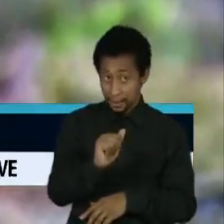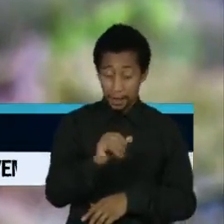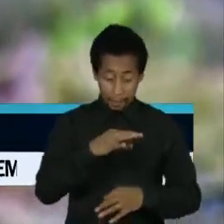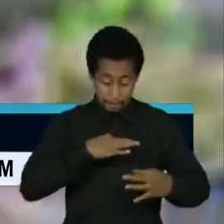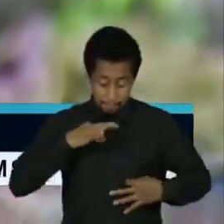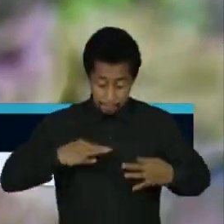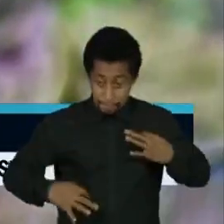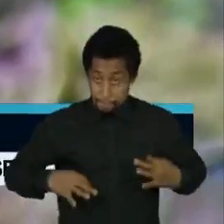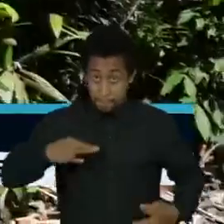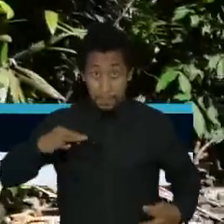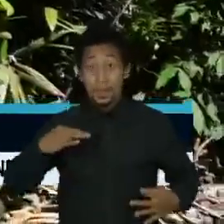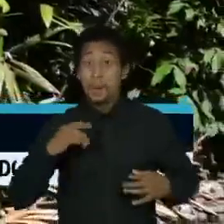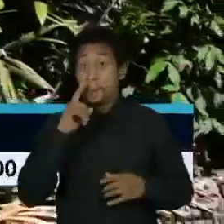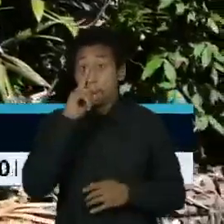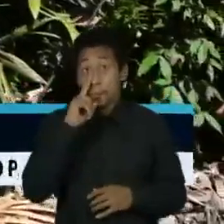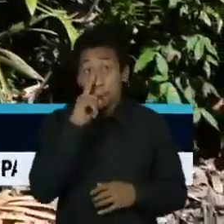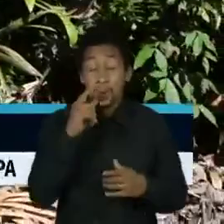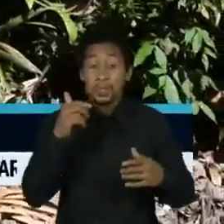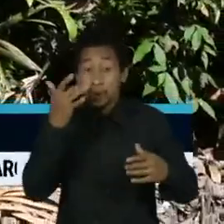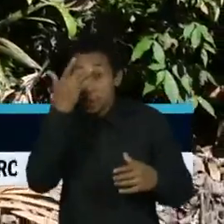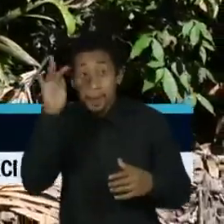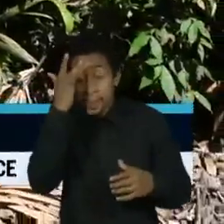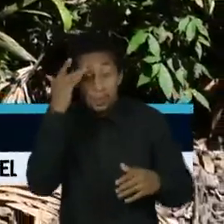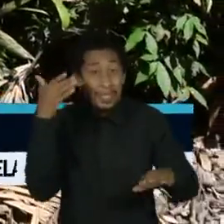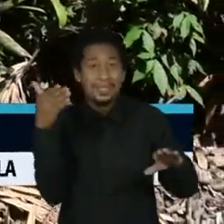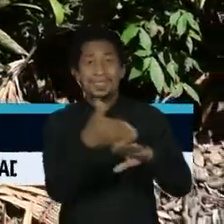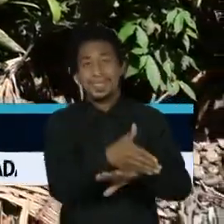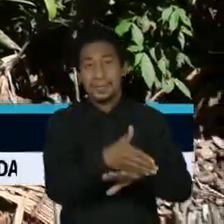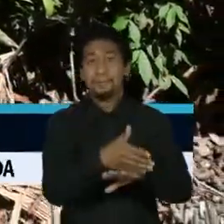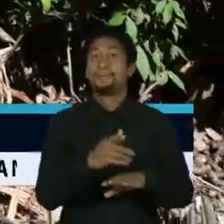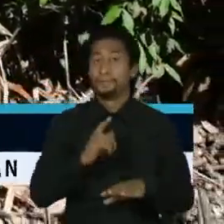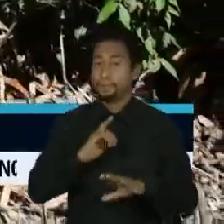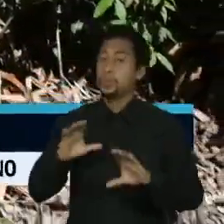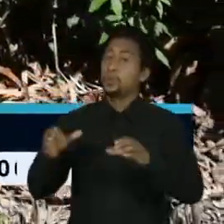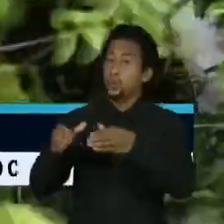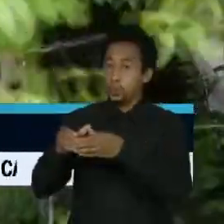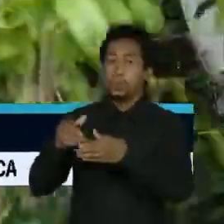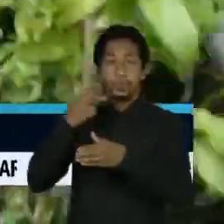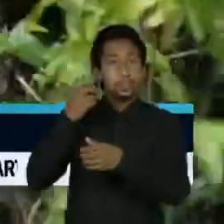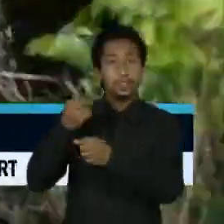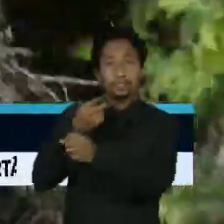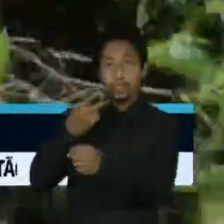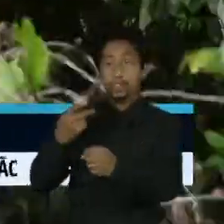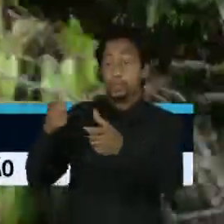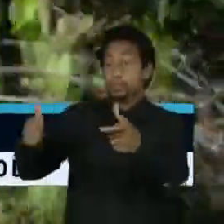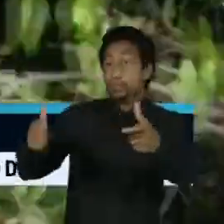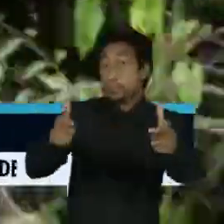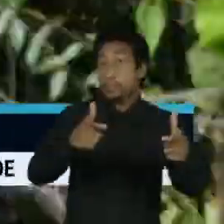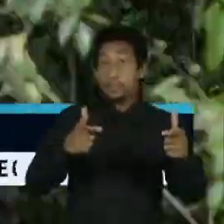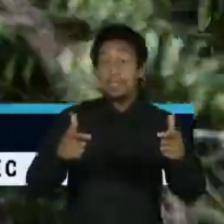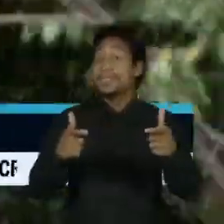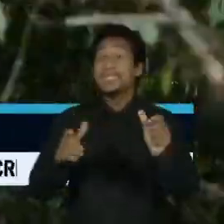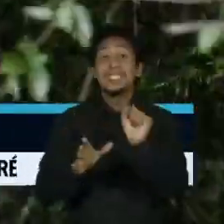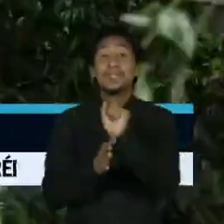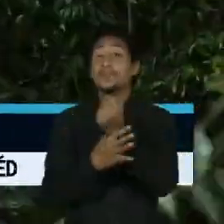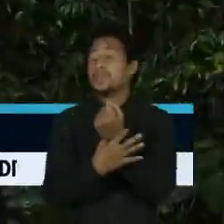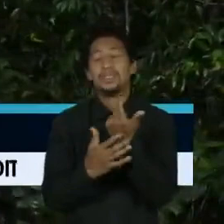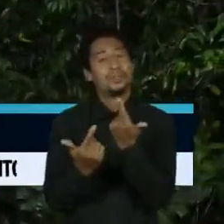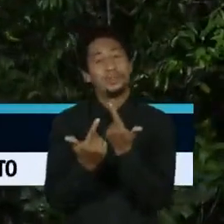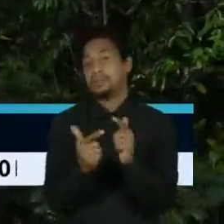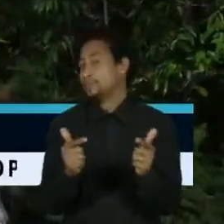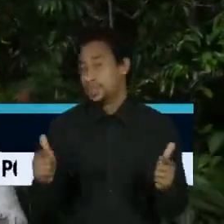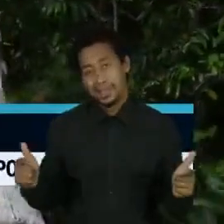trabalho de condão sanitário. Outros territórios, com a presença de indígenas isolados, não se encontram mais seguros com a